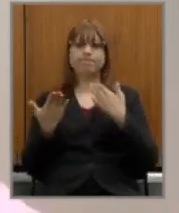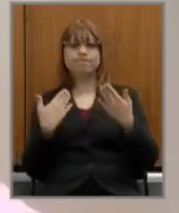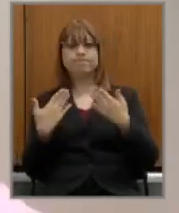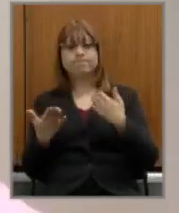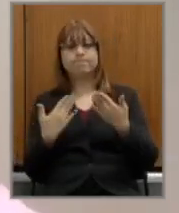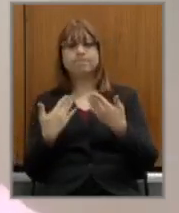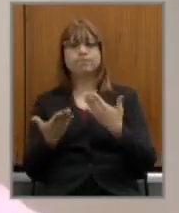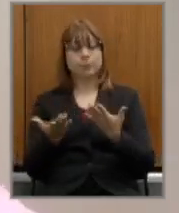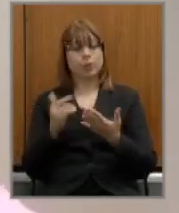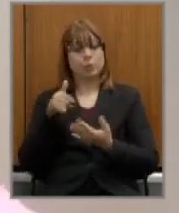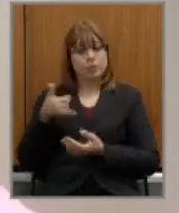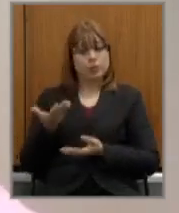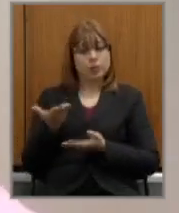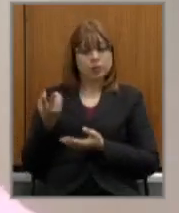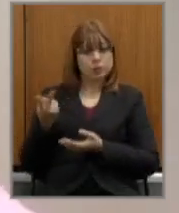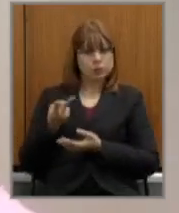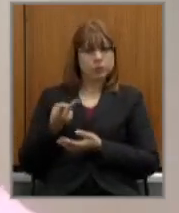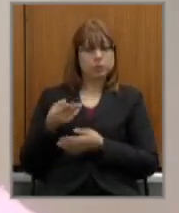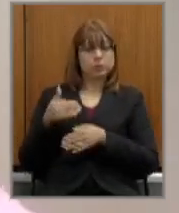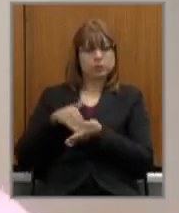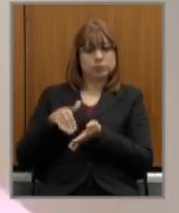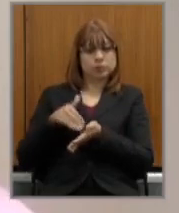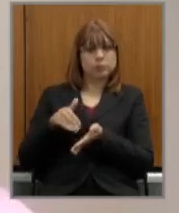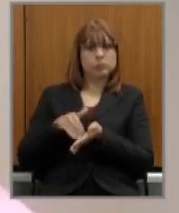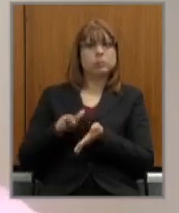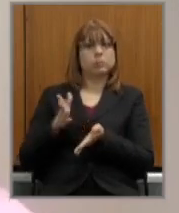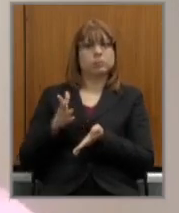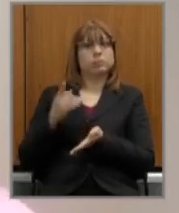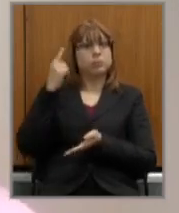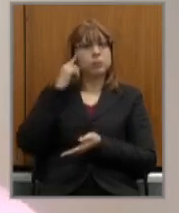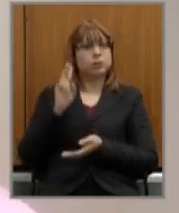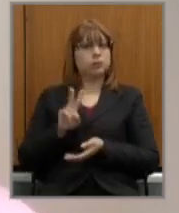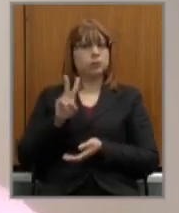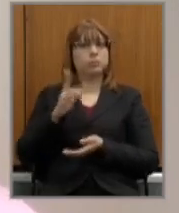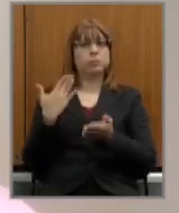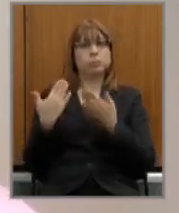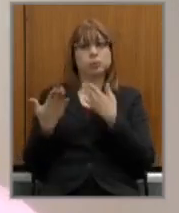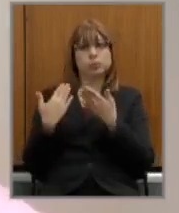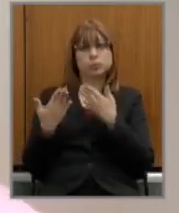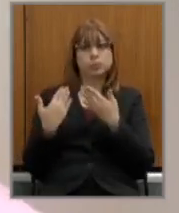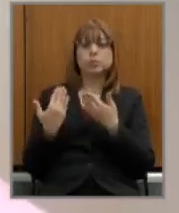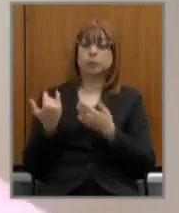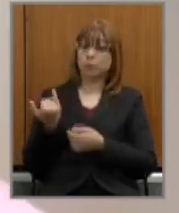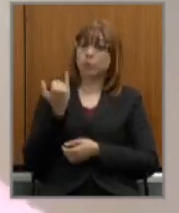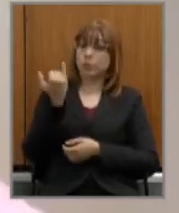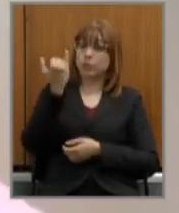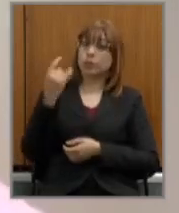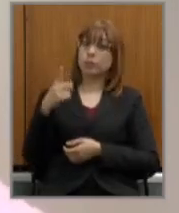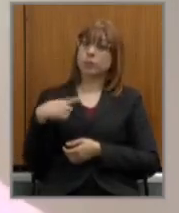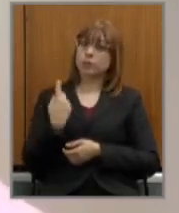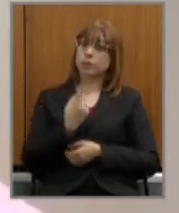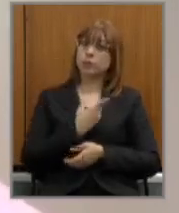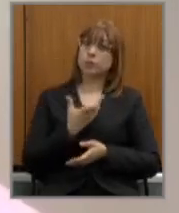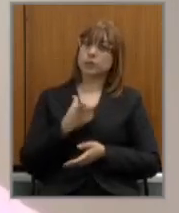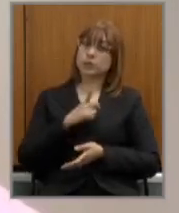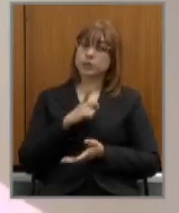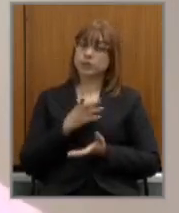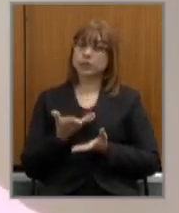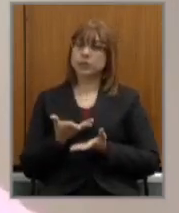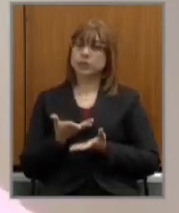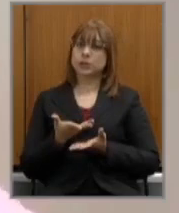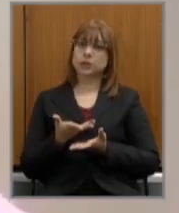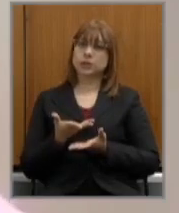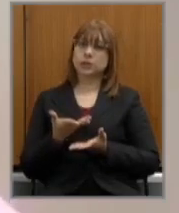secretários dizendo que estão também valorizando o debate então a importância a gente tem palavras aqui que o